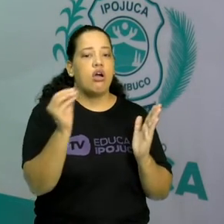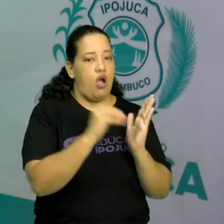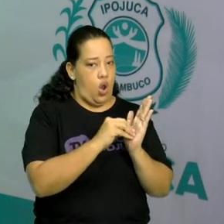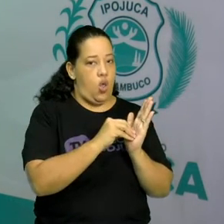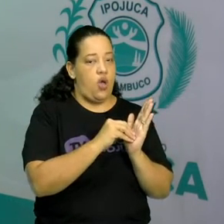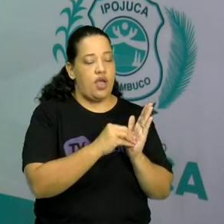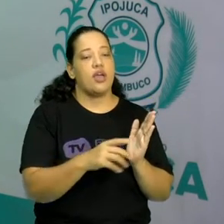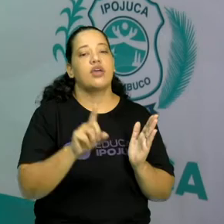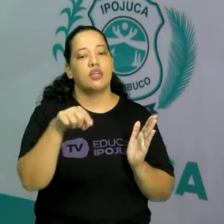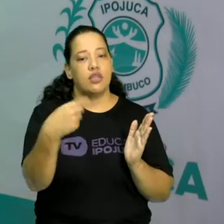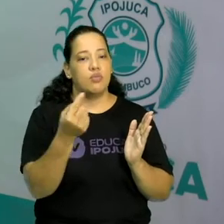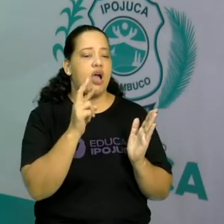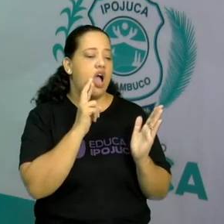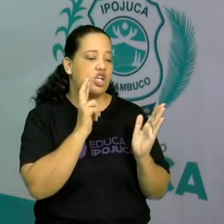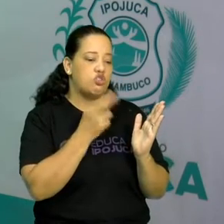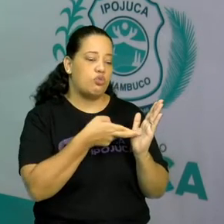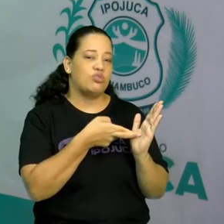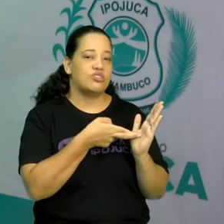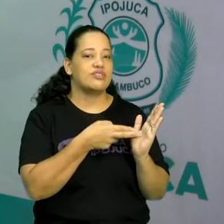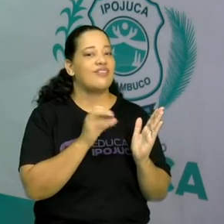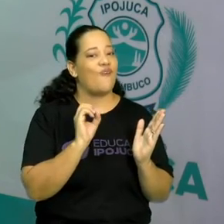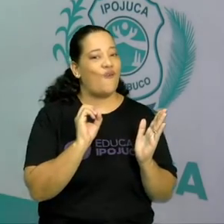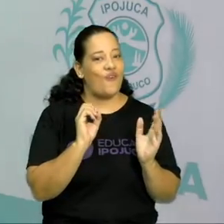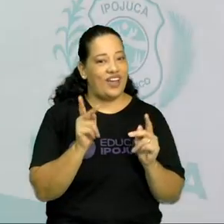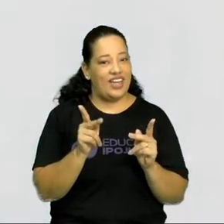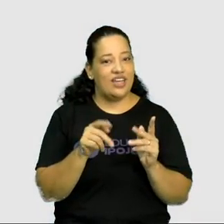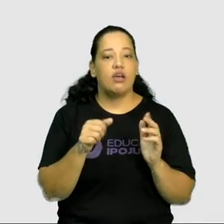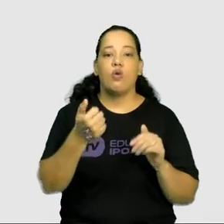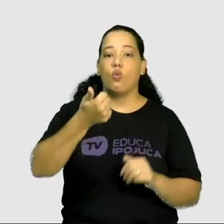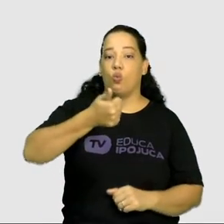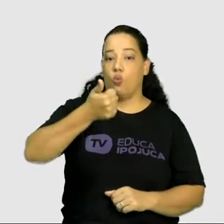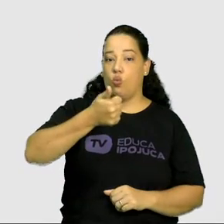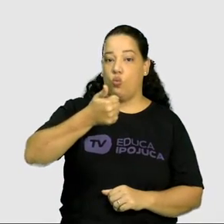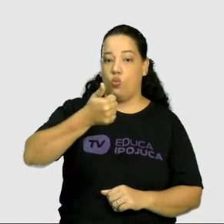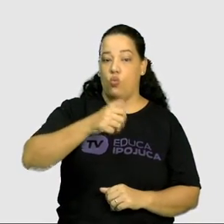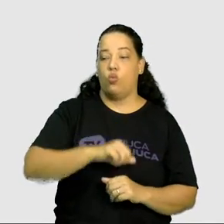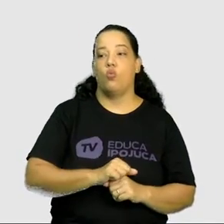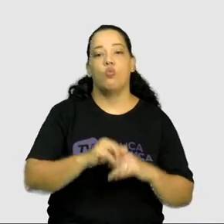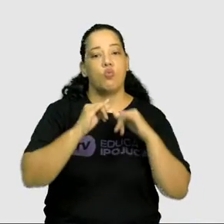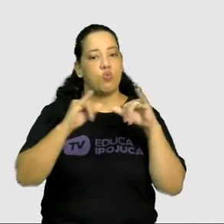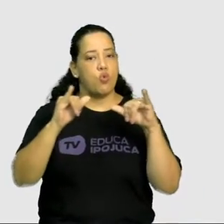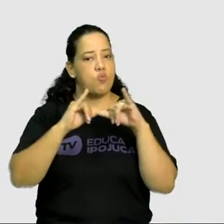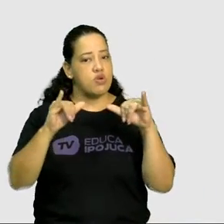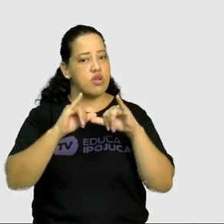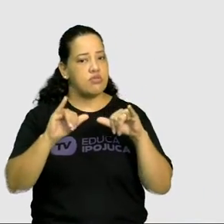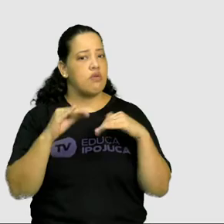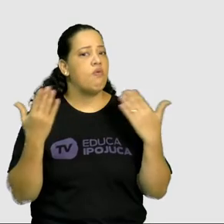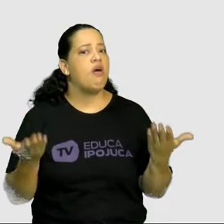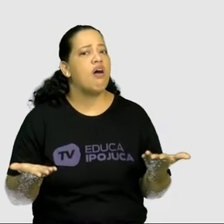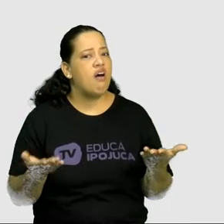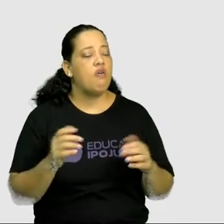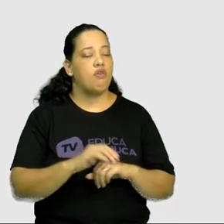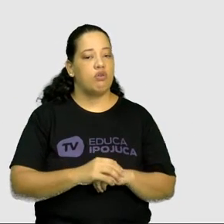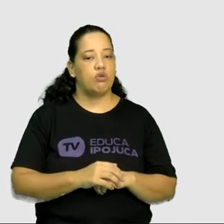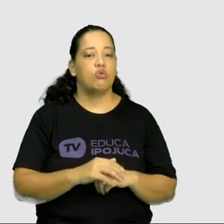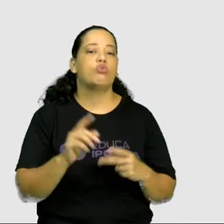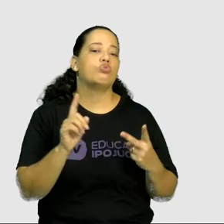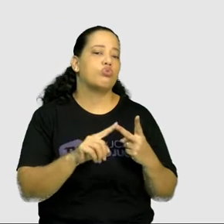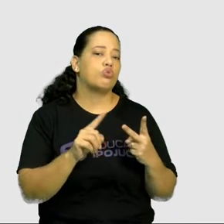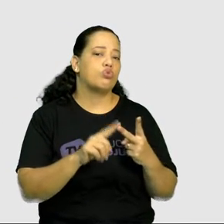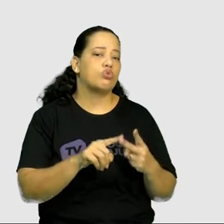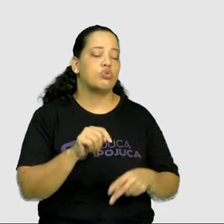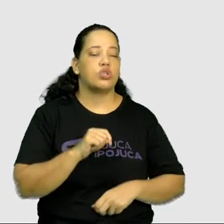fazer a resposta desse desafio. No número 1, qual o tipo dessa publicação? No número 2,